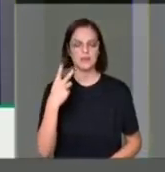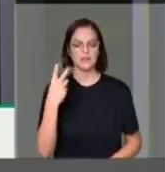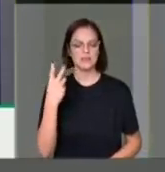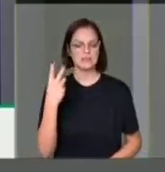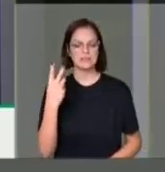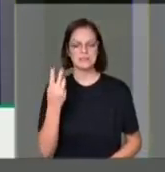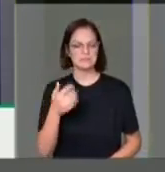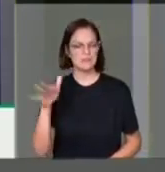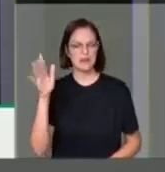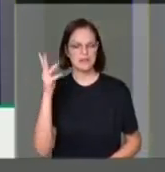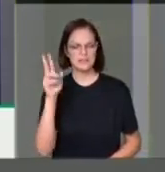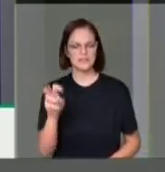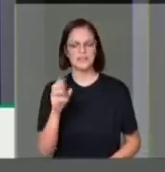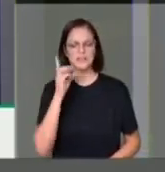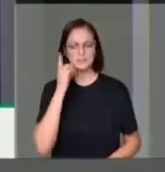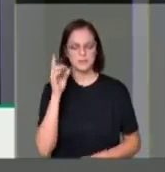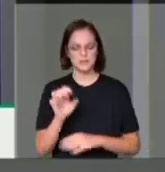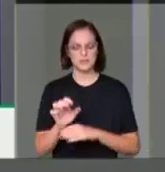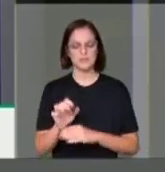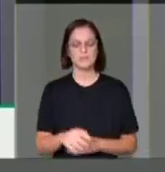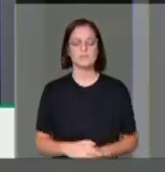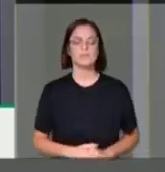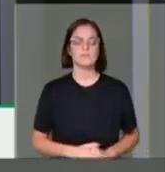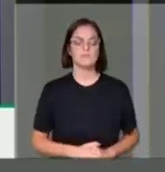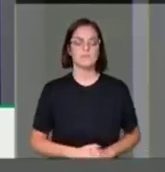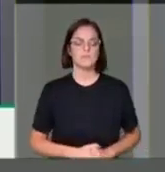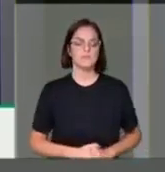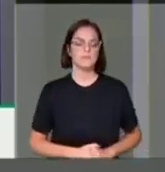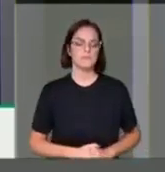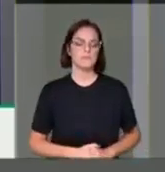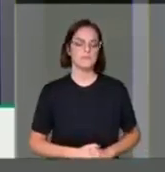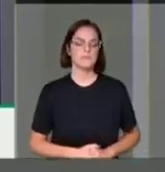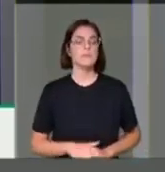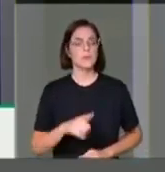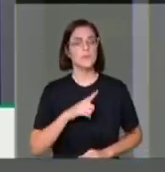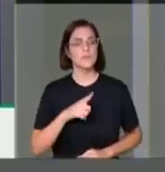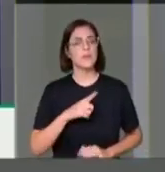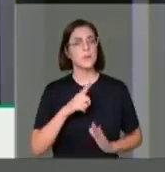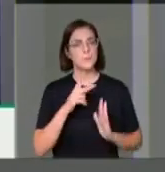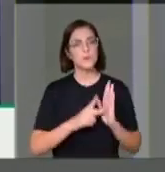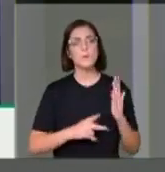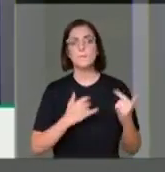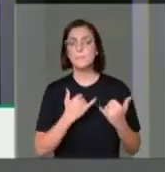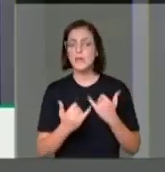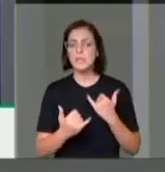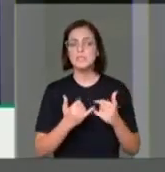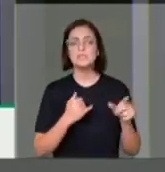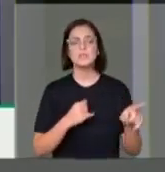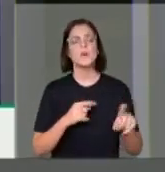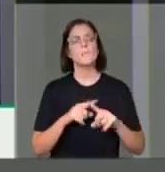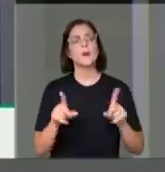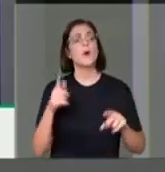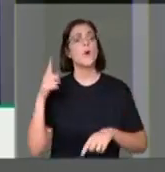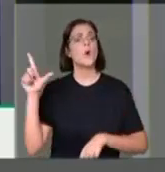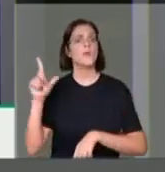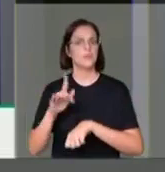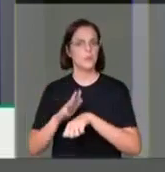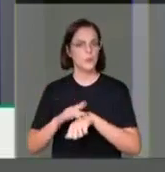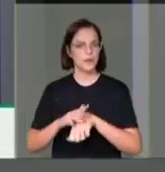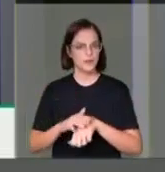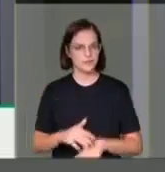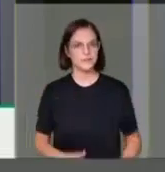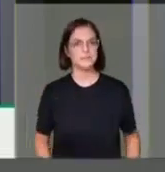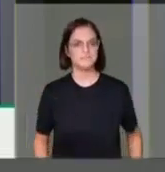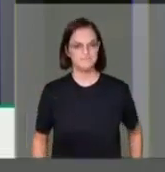eu tenho um projeto similar para outra doença, porque acredito que